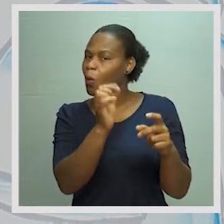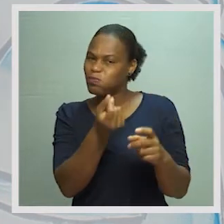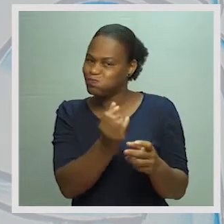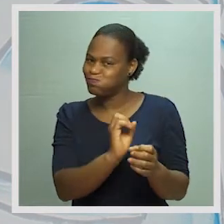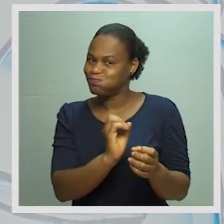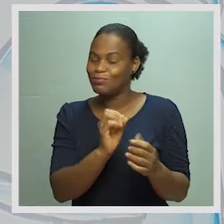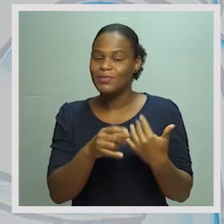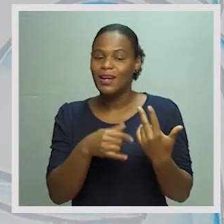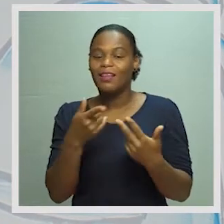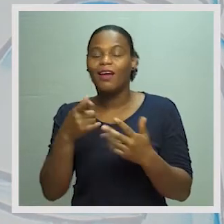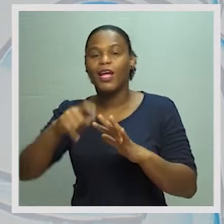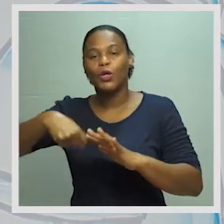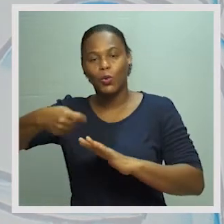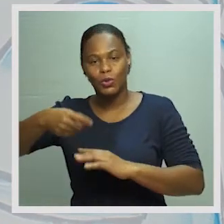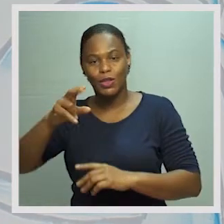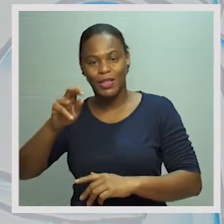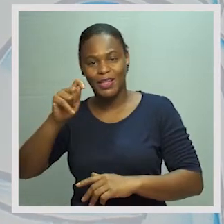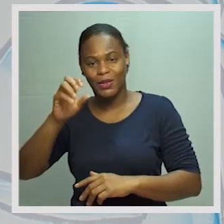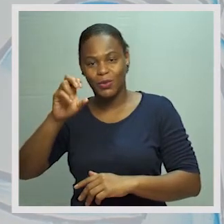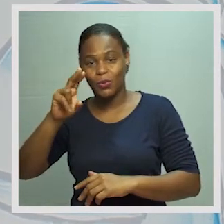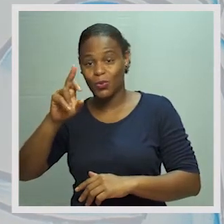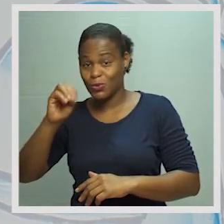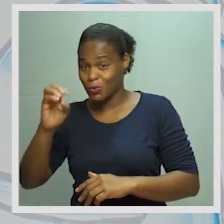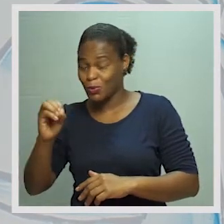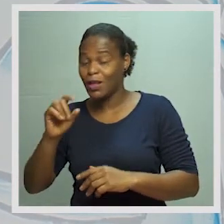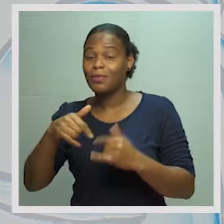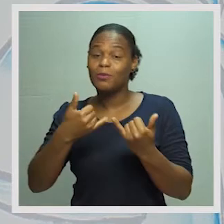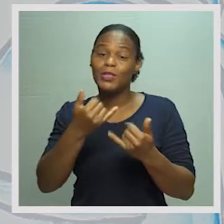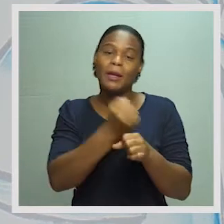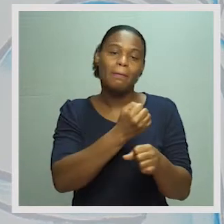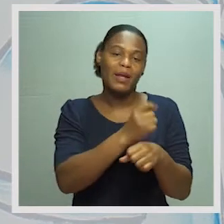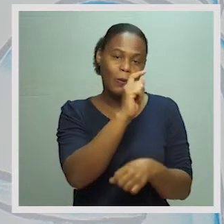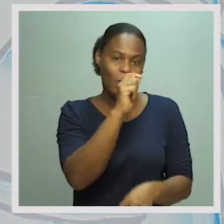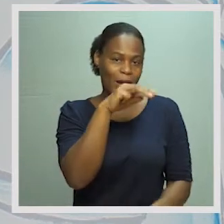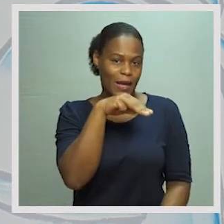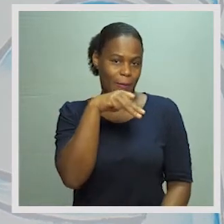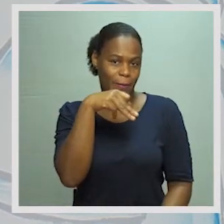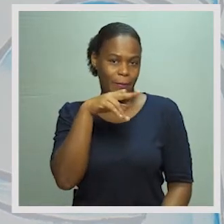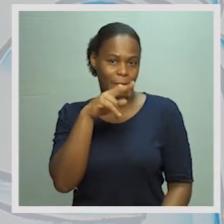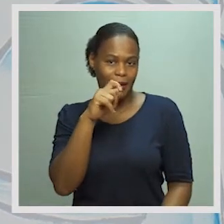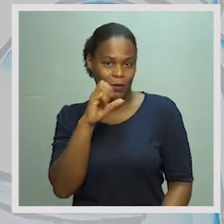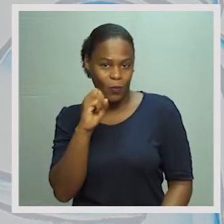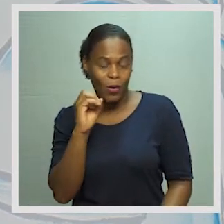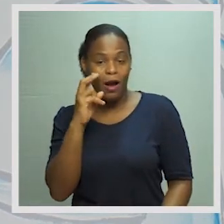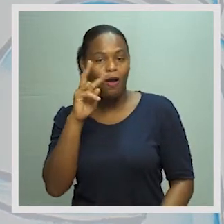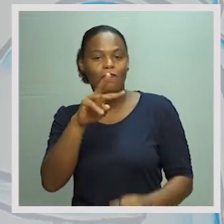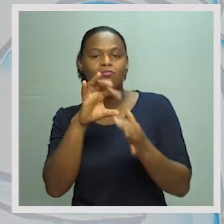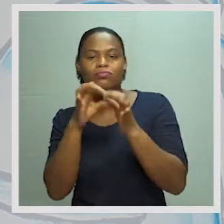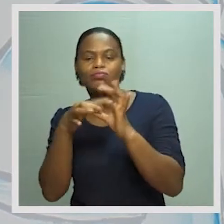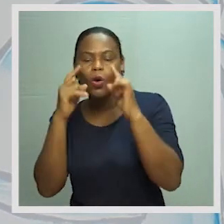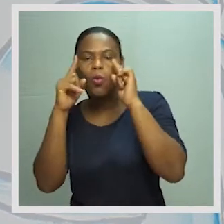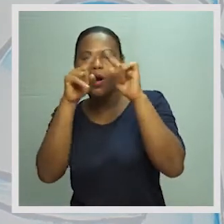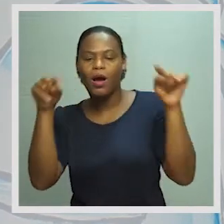financeiras. Portanto, recursos e empregos. Vamos ao circuito ver quais são os recursos.